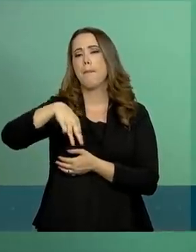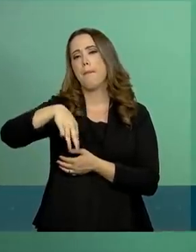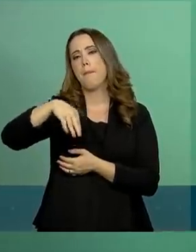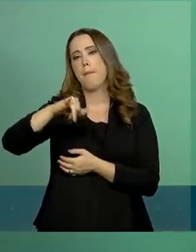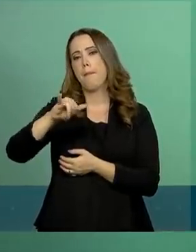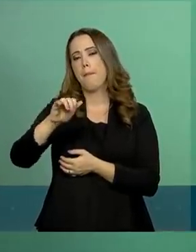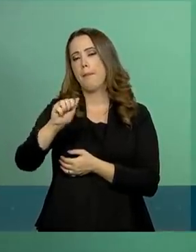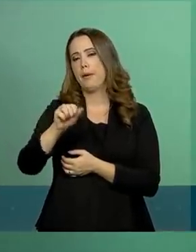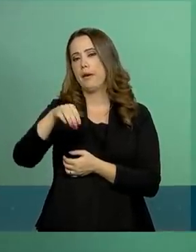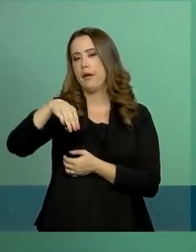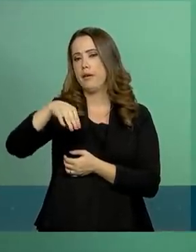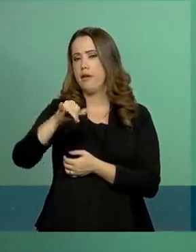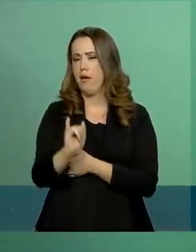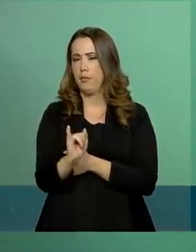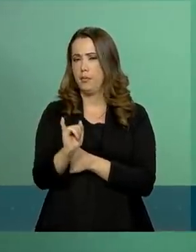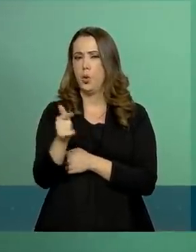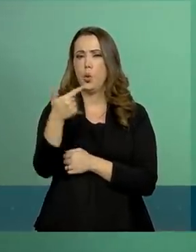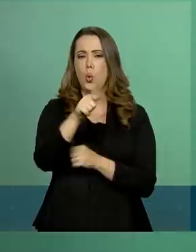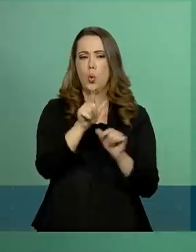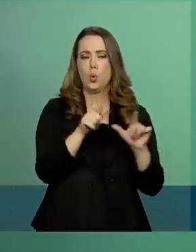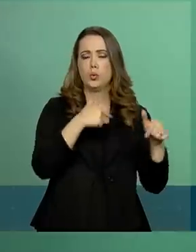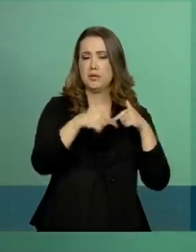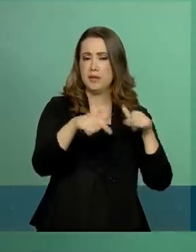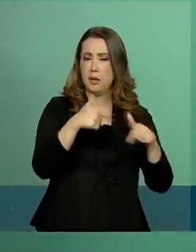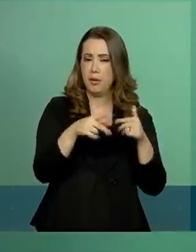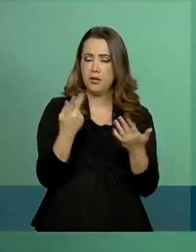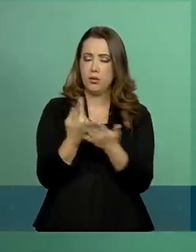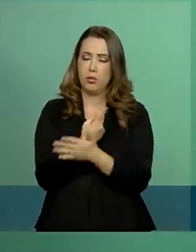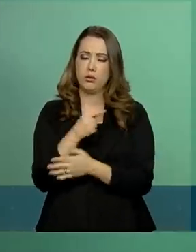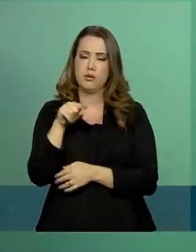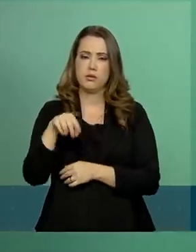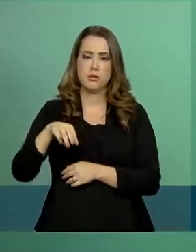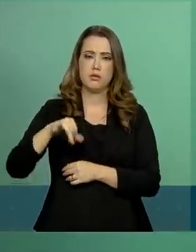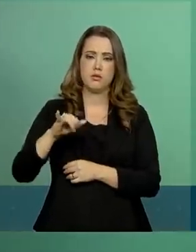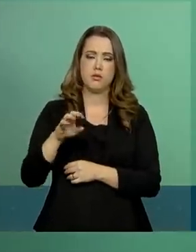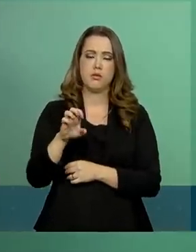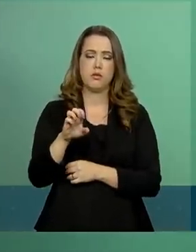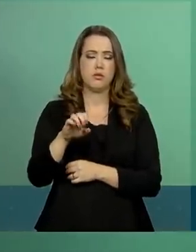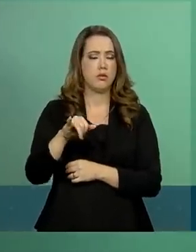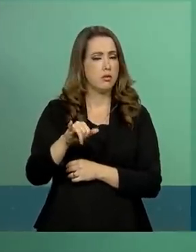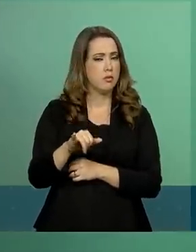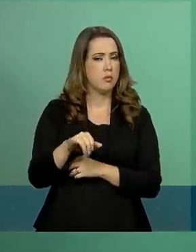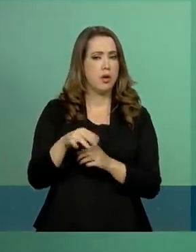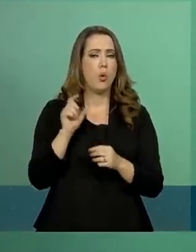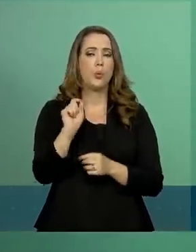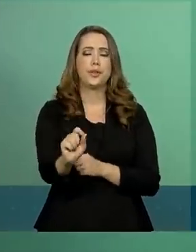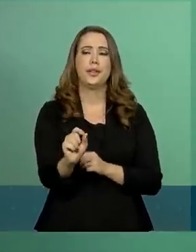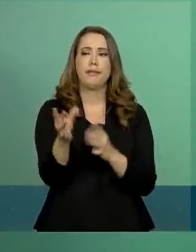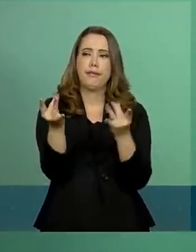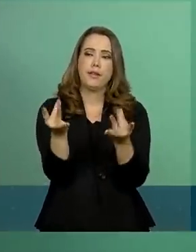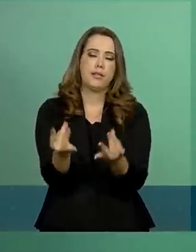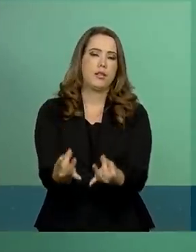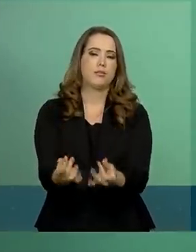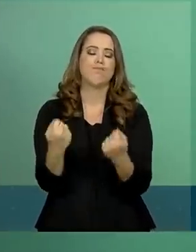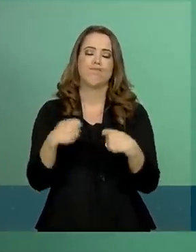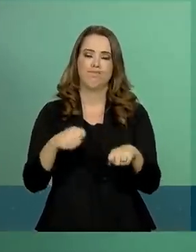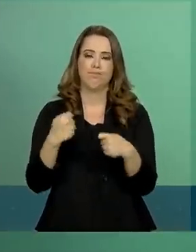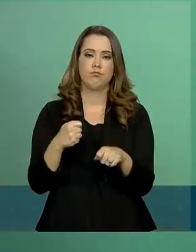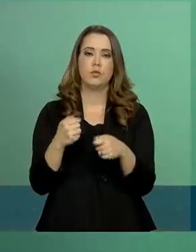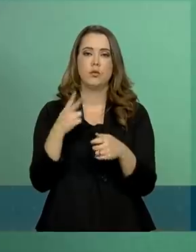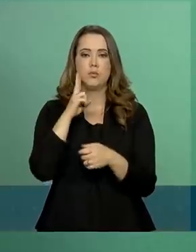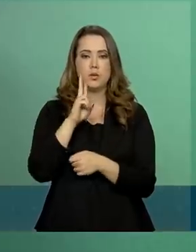atividades de igual forma desencadeciar lá em Miami. Agora, o que exatamente eu preciso